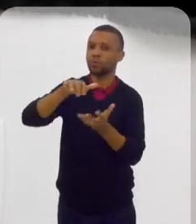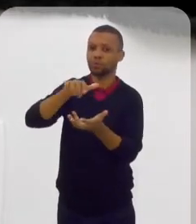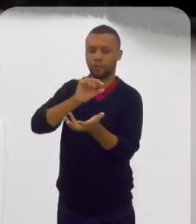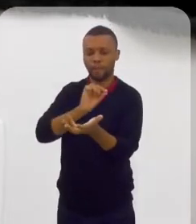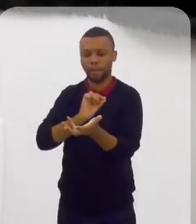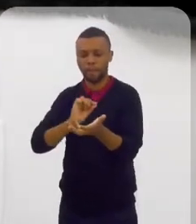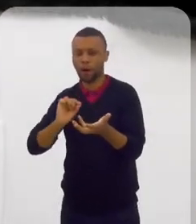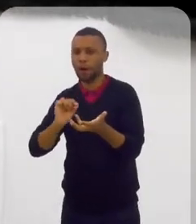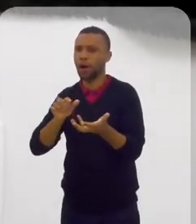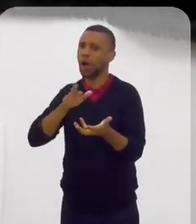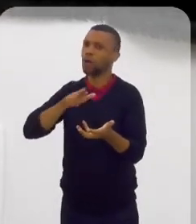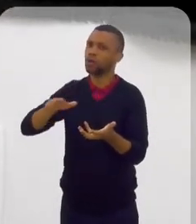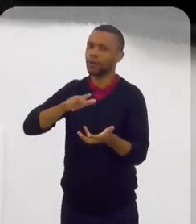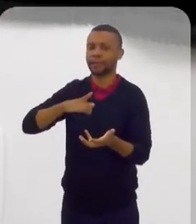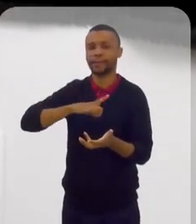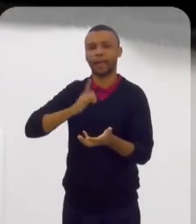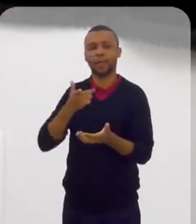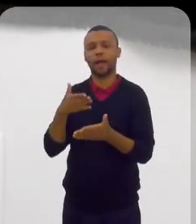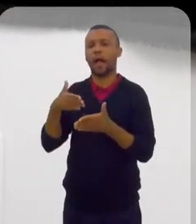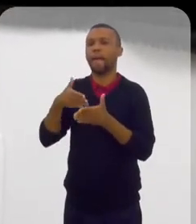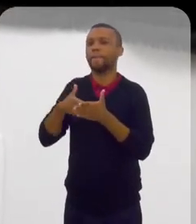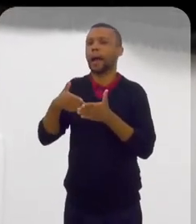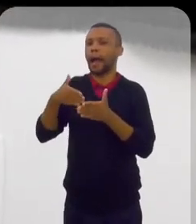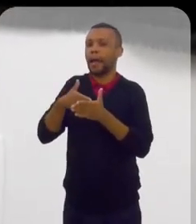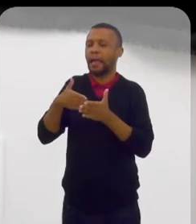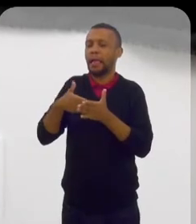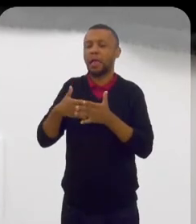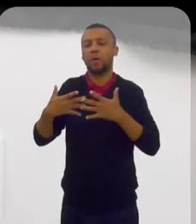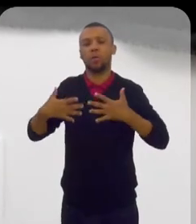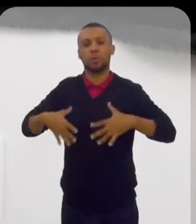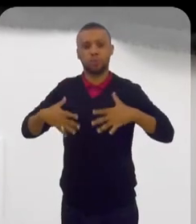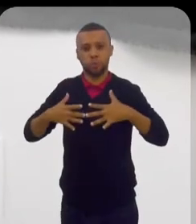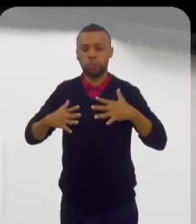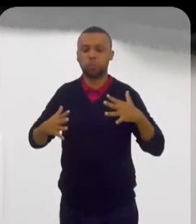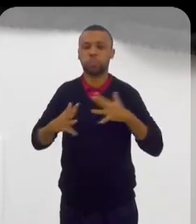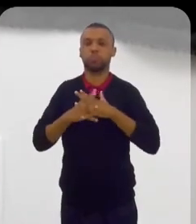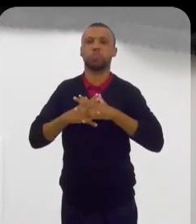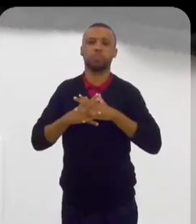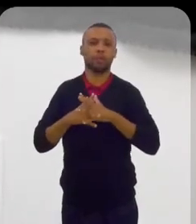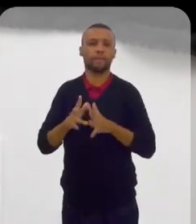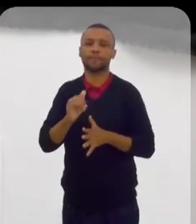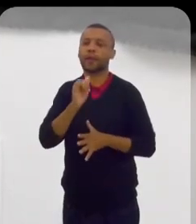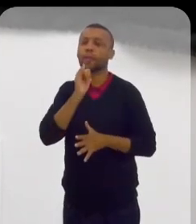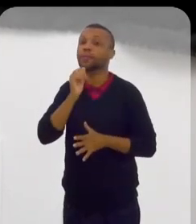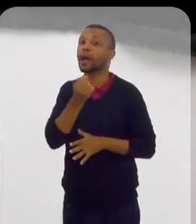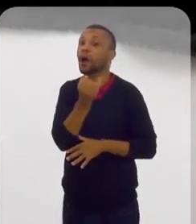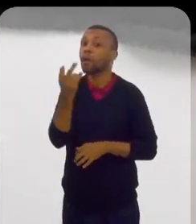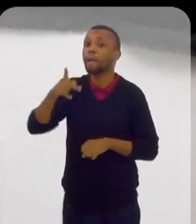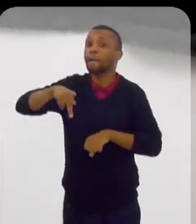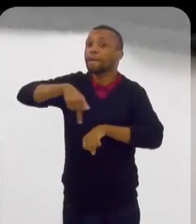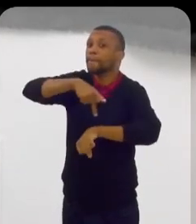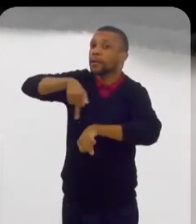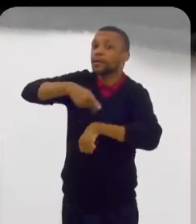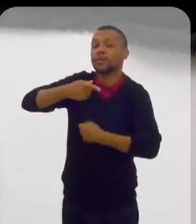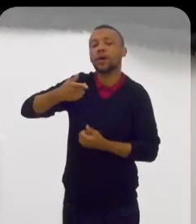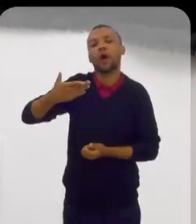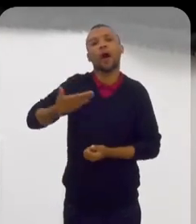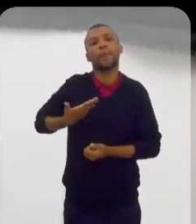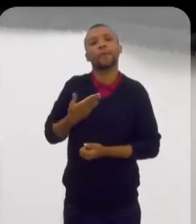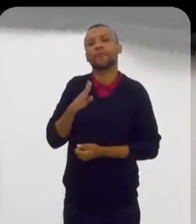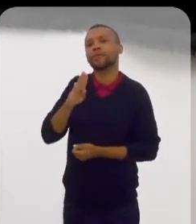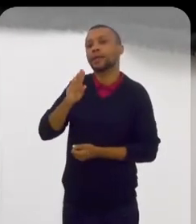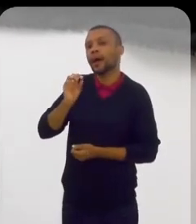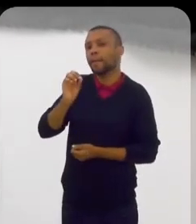não é bem assim. É uma barreira quase de você, por exemplo, alguns países, por exemplo, tem amigos na